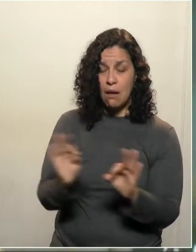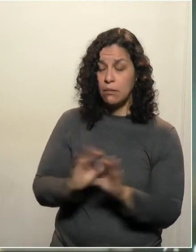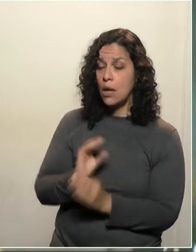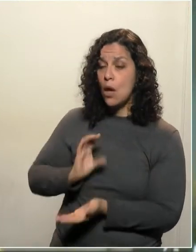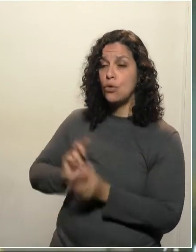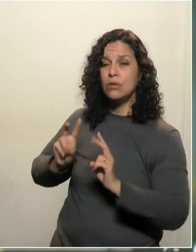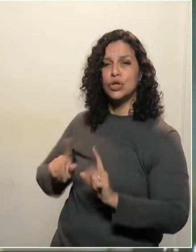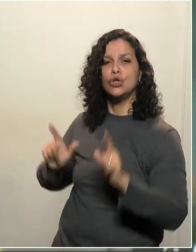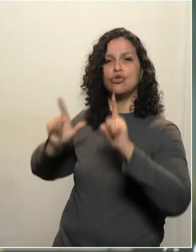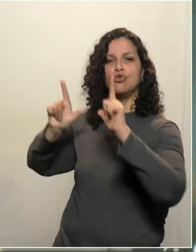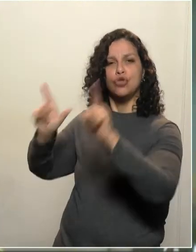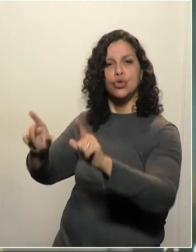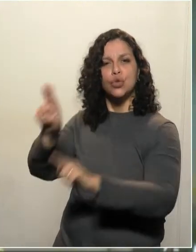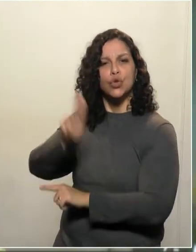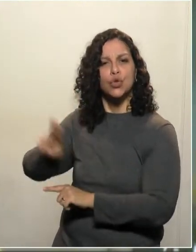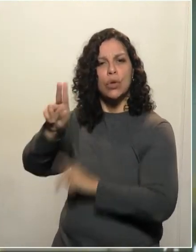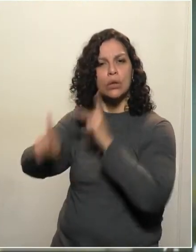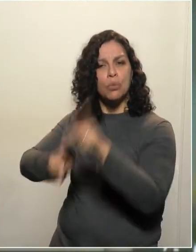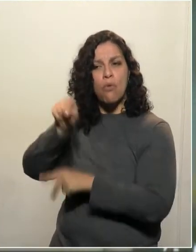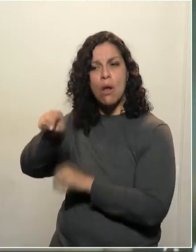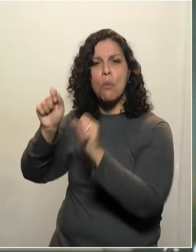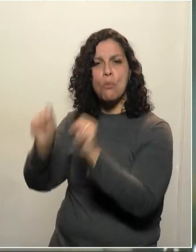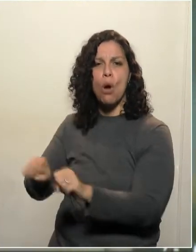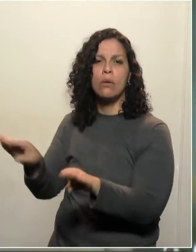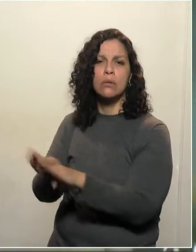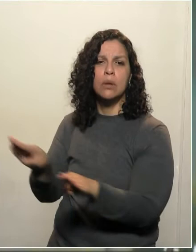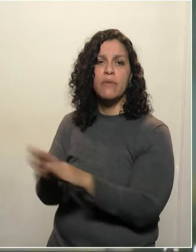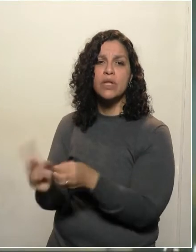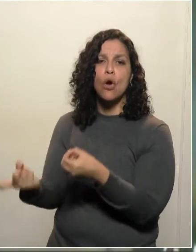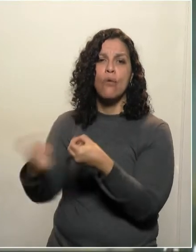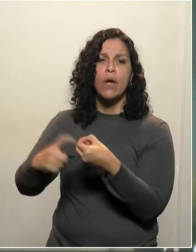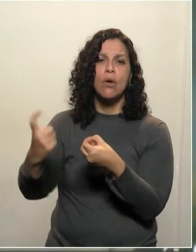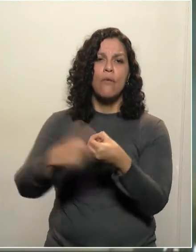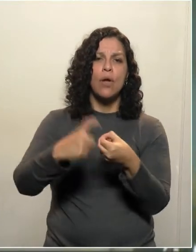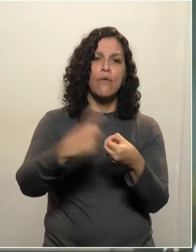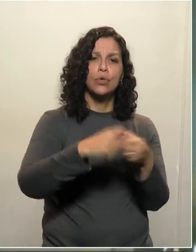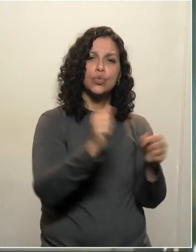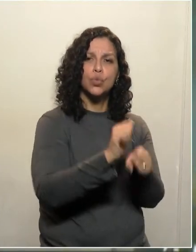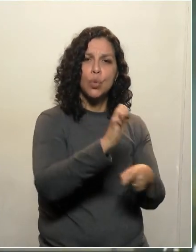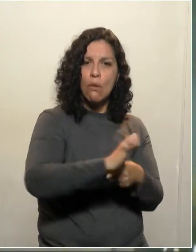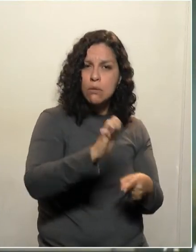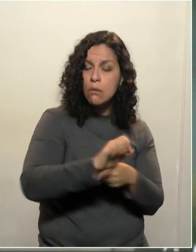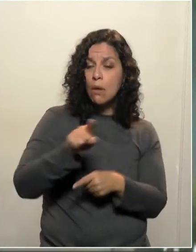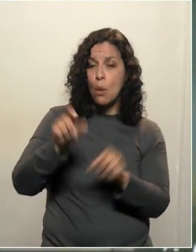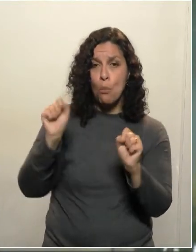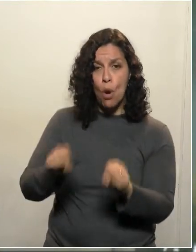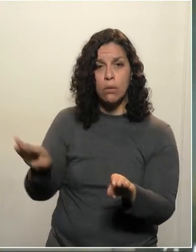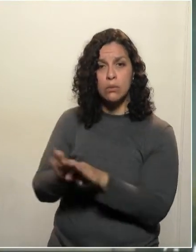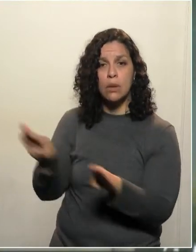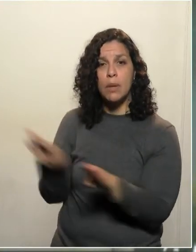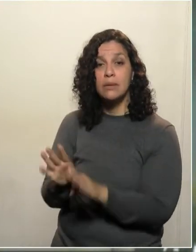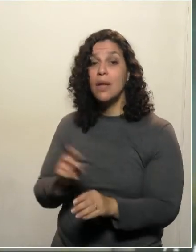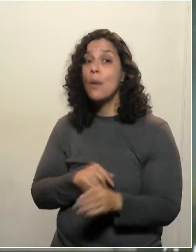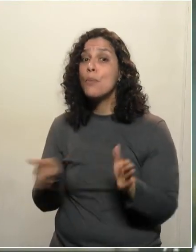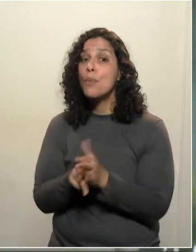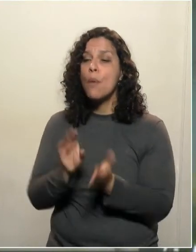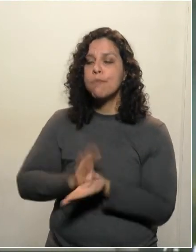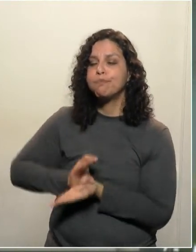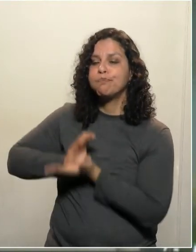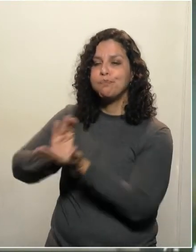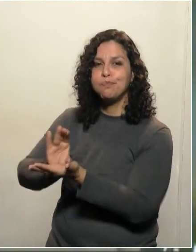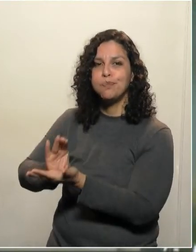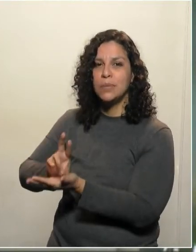recebesse o título de utilidade pública e, com isso, pudesse não só fazer convênios com o Estado, mas também pudesse beneficiar de recurso do Estado.